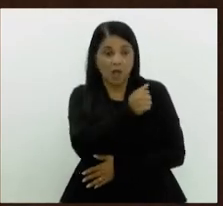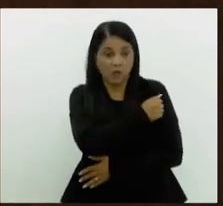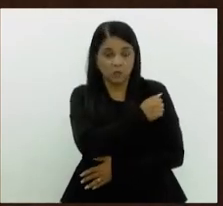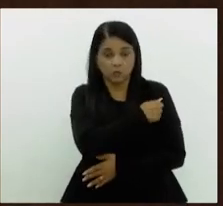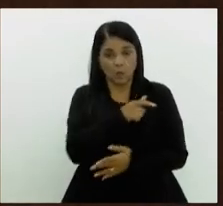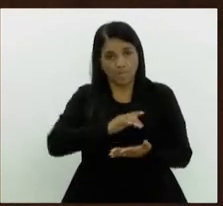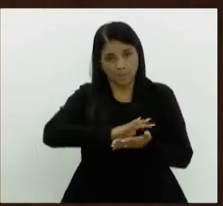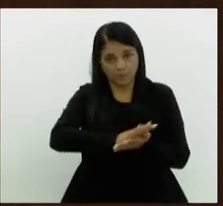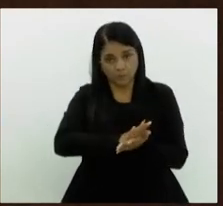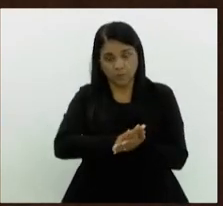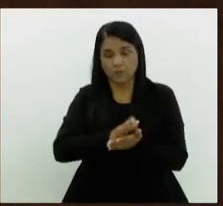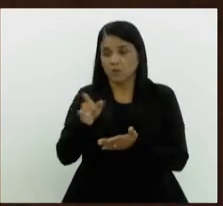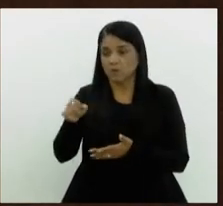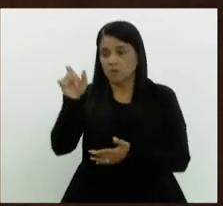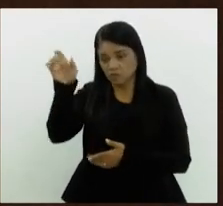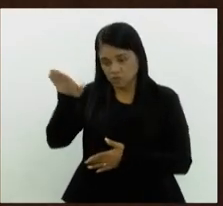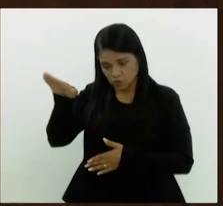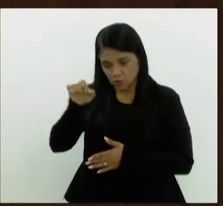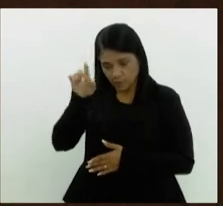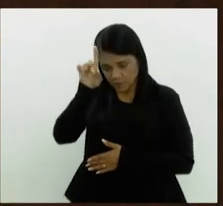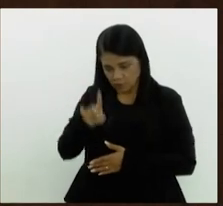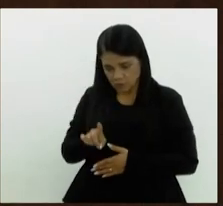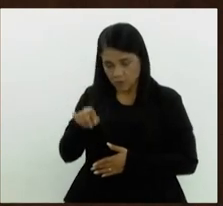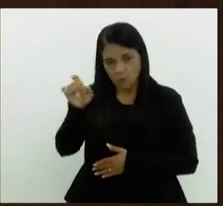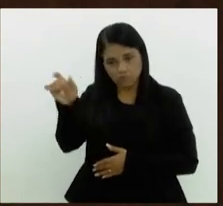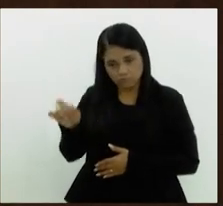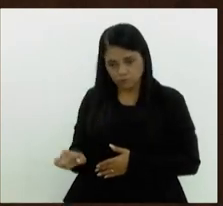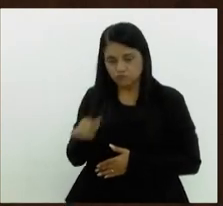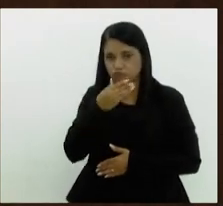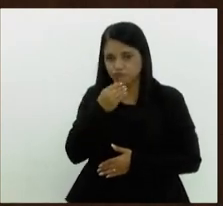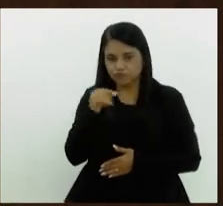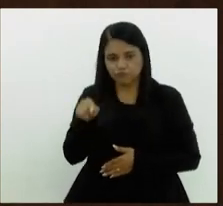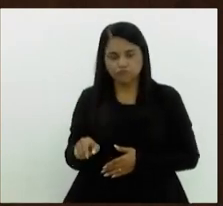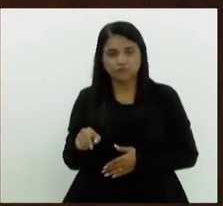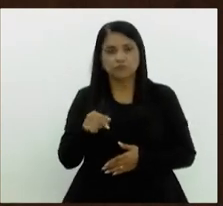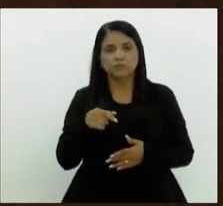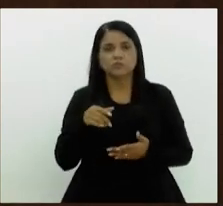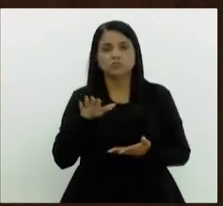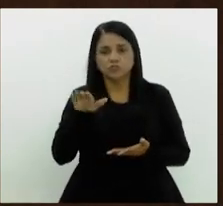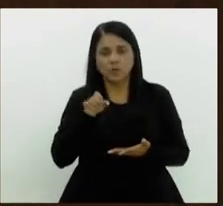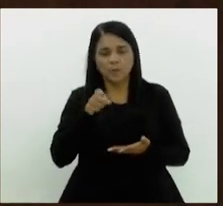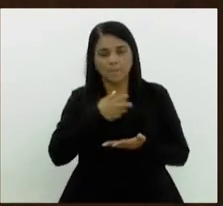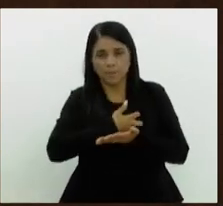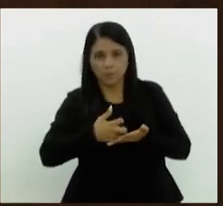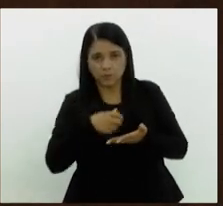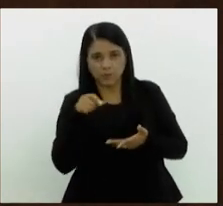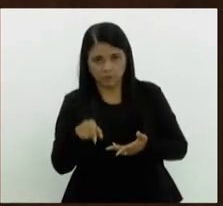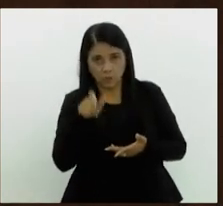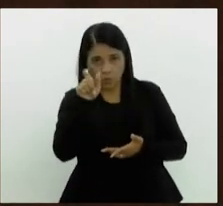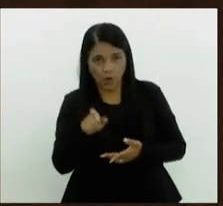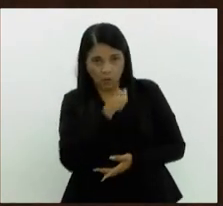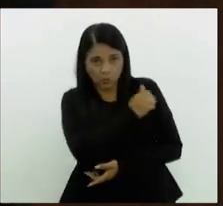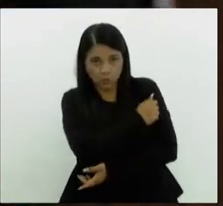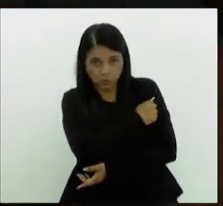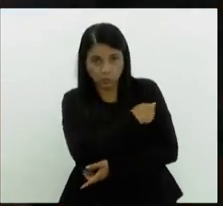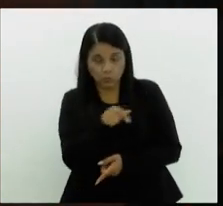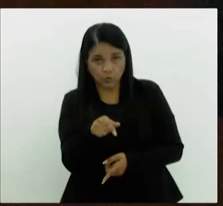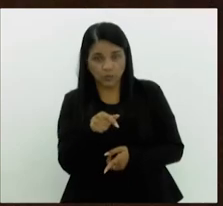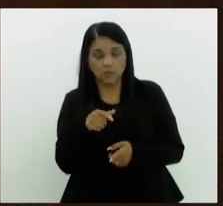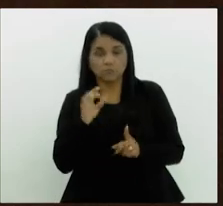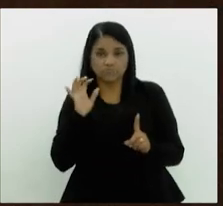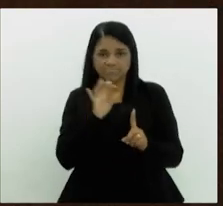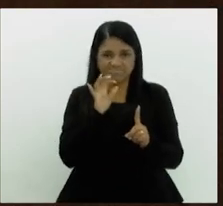chama lá a direção, pune o aluno que ofendeu. Mas isso não resolve, porque ele fica com estigma, e muitas vezes abandona